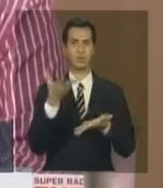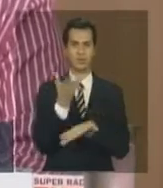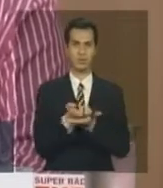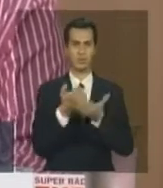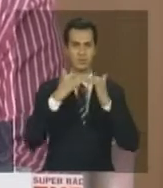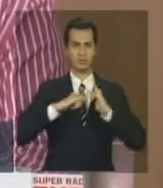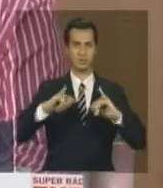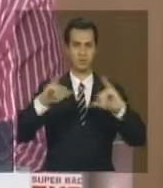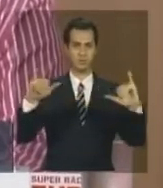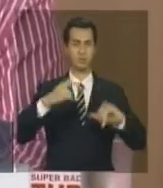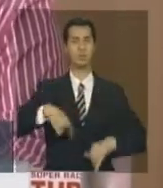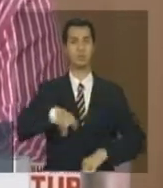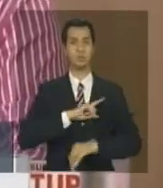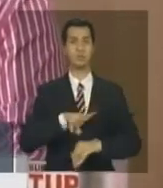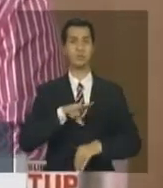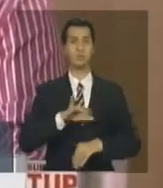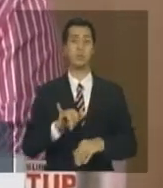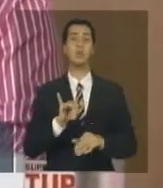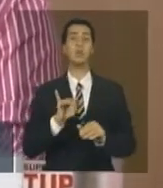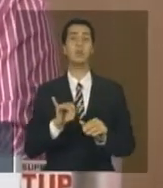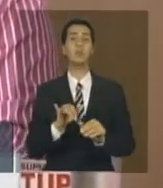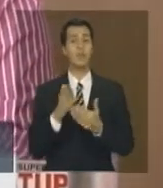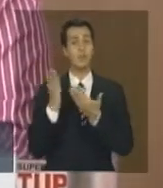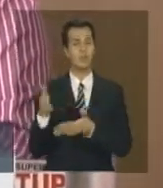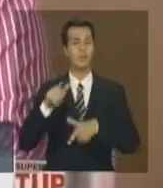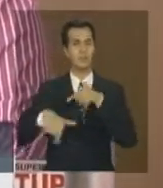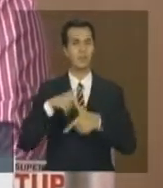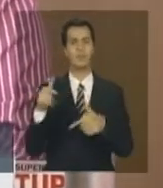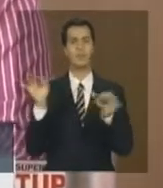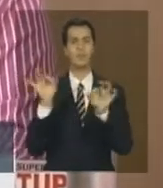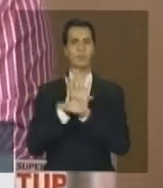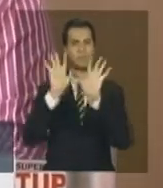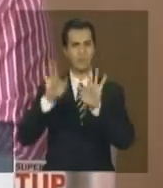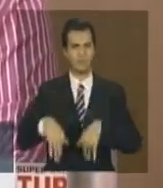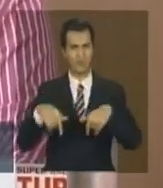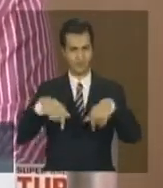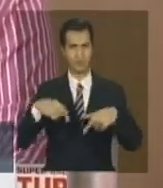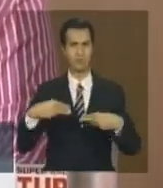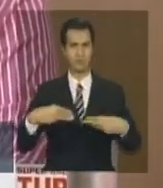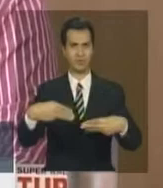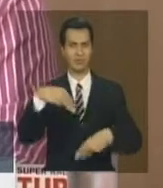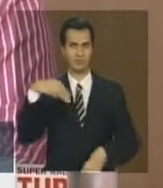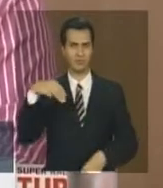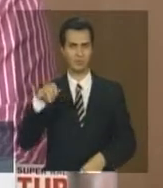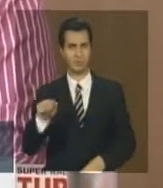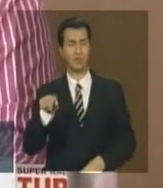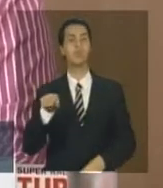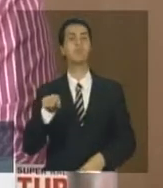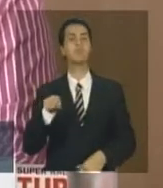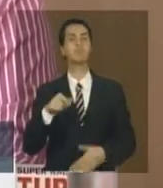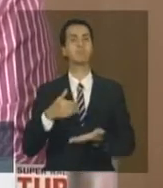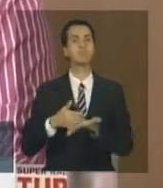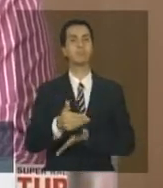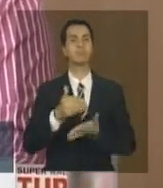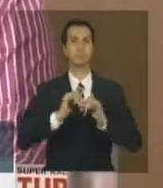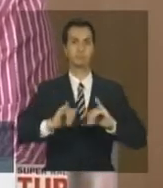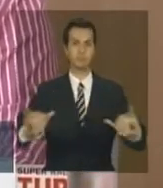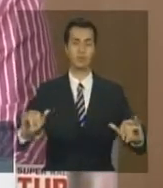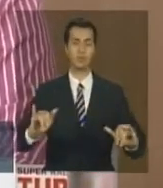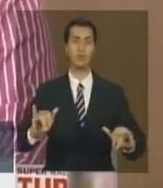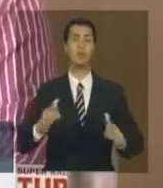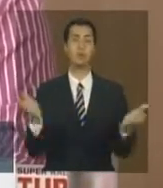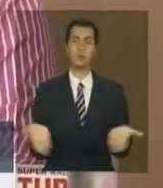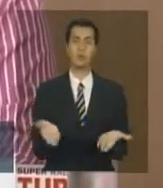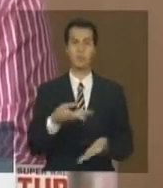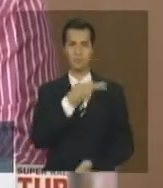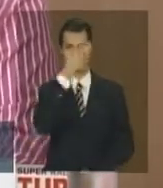fazer o fechar a gestão com o balanço, conforme era o prometido. E aqui está o pessoal do IBAMA, que segue com os próximos